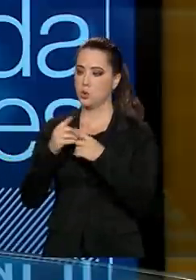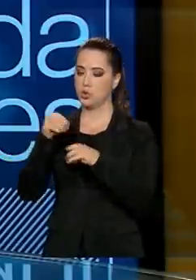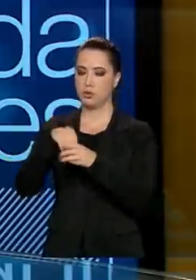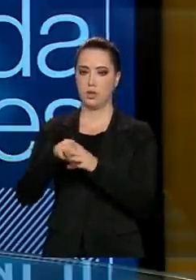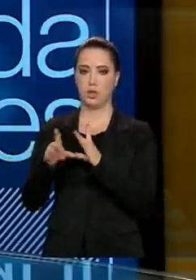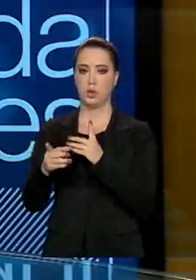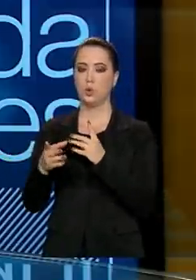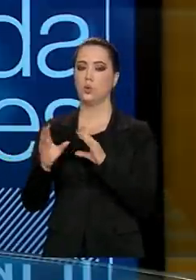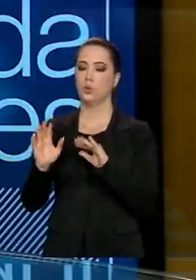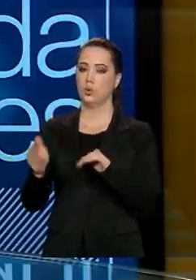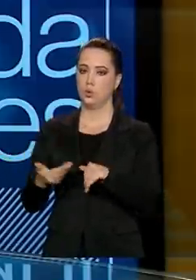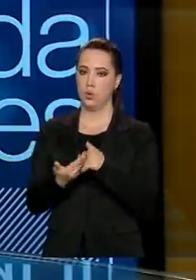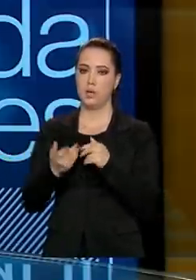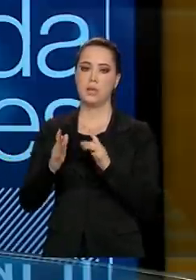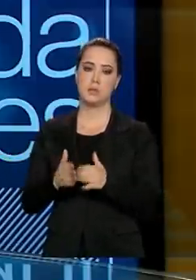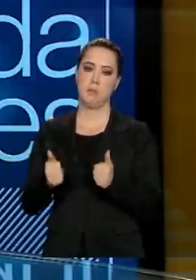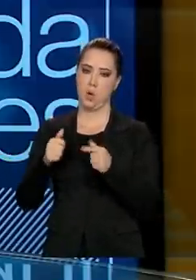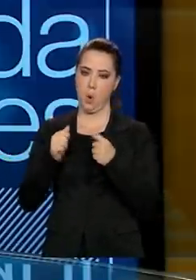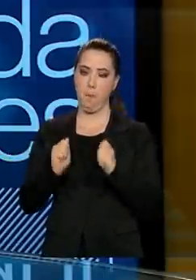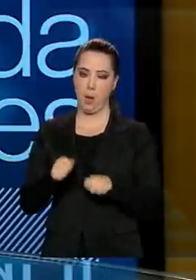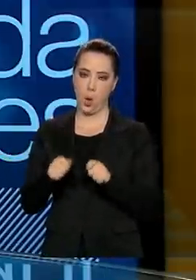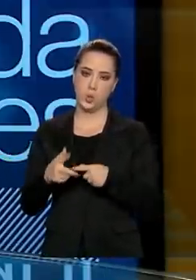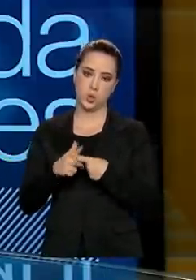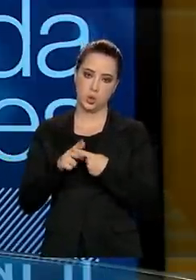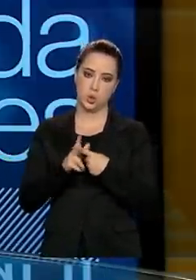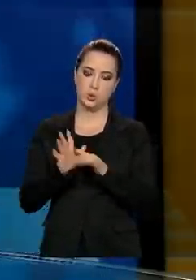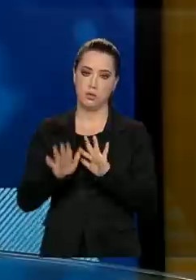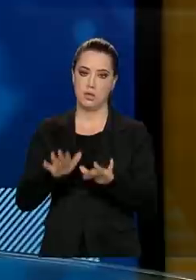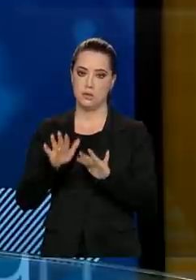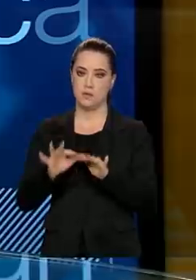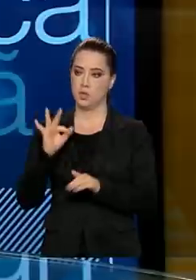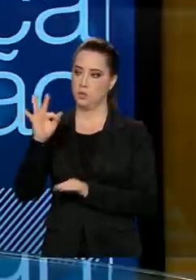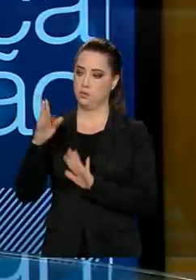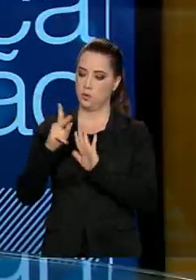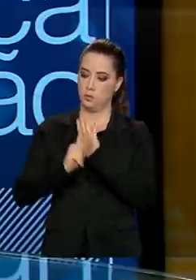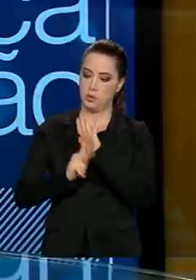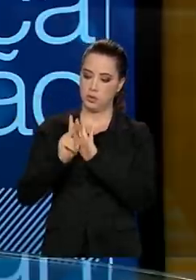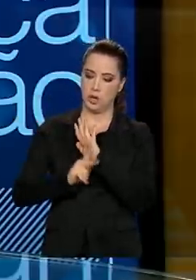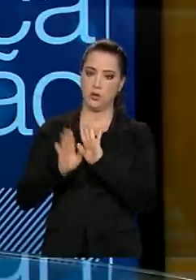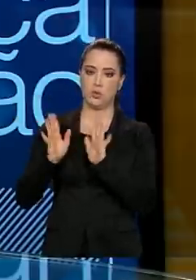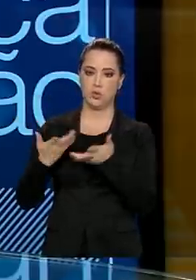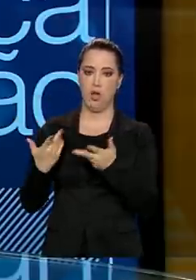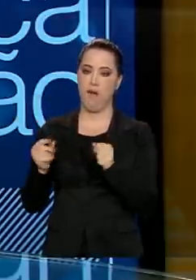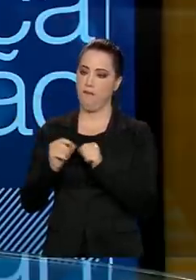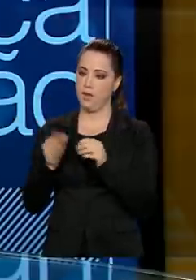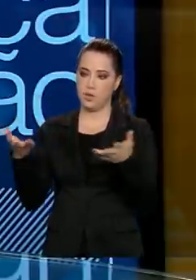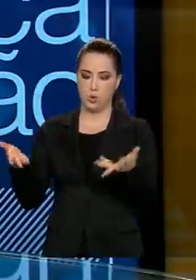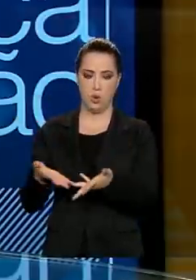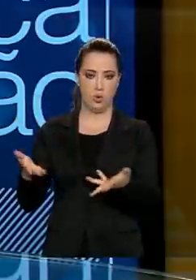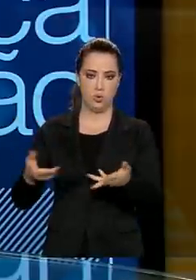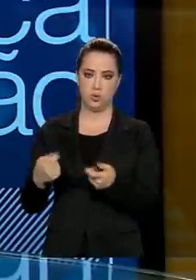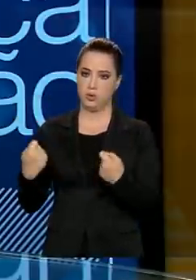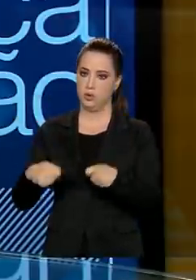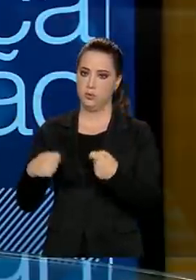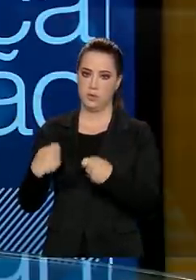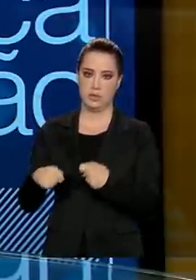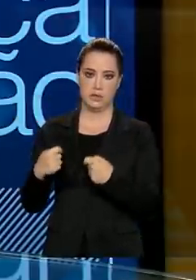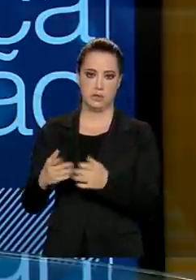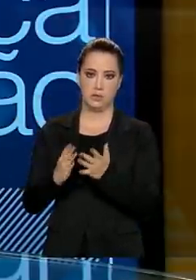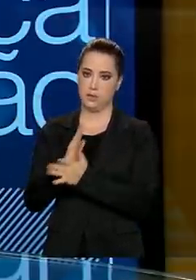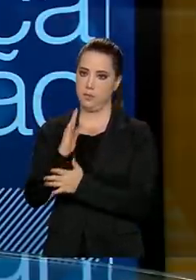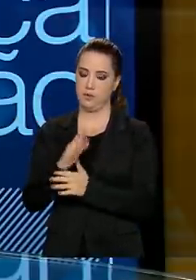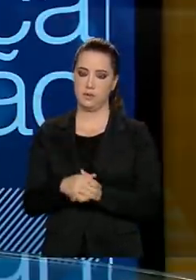Congresso as melhorias que podem ser feitas. Muita coisa que está no Futuris e hoje, Paulo, nós já podemos fazer. Eu não preciso da